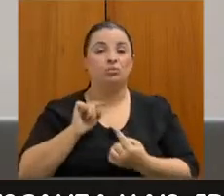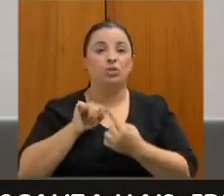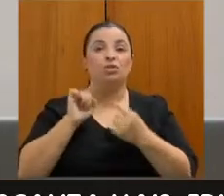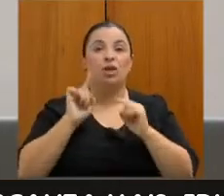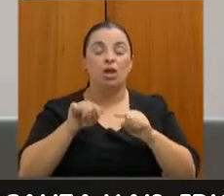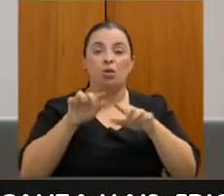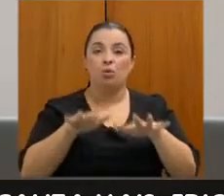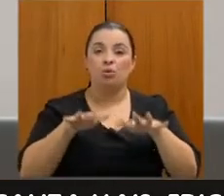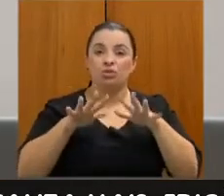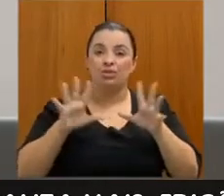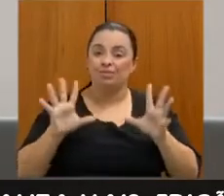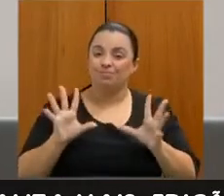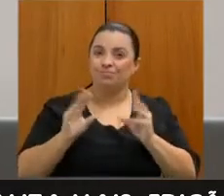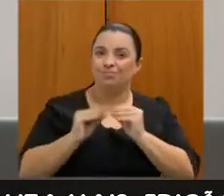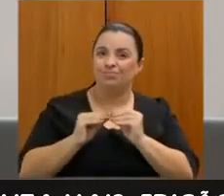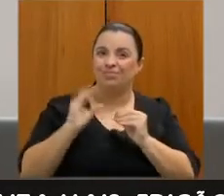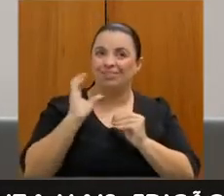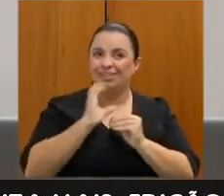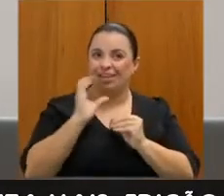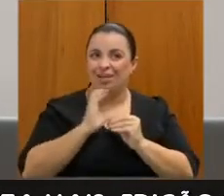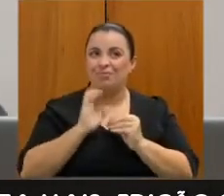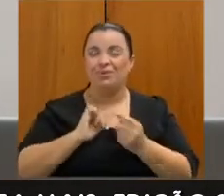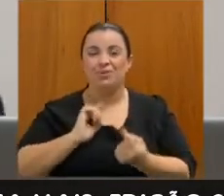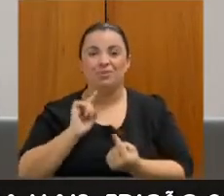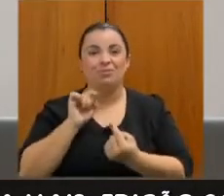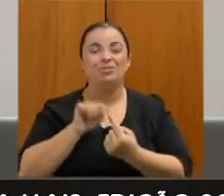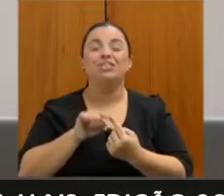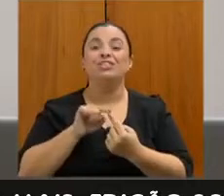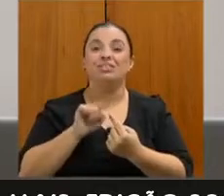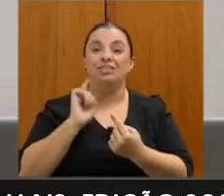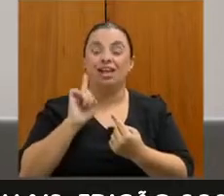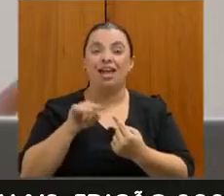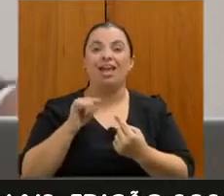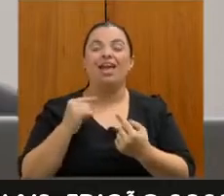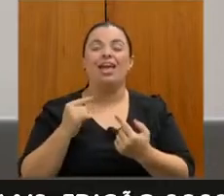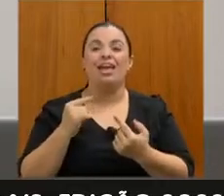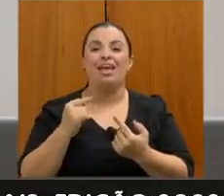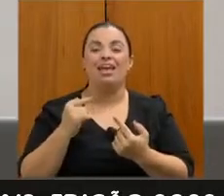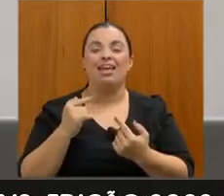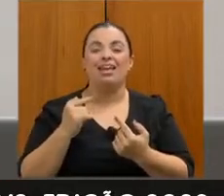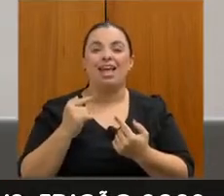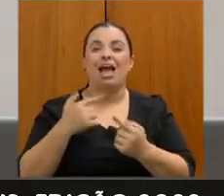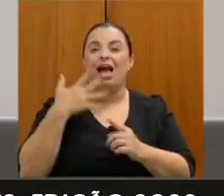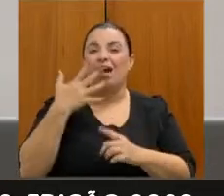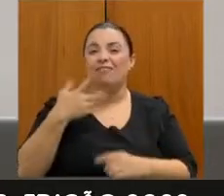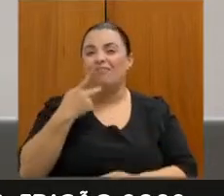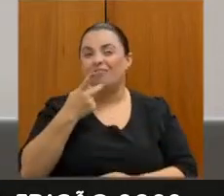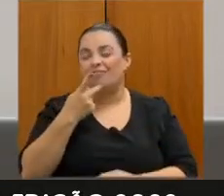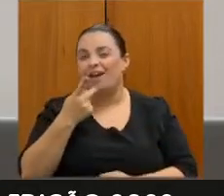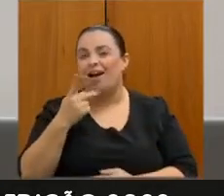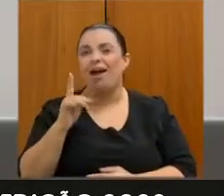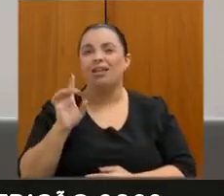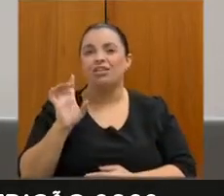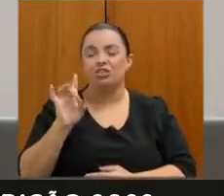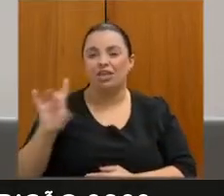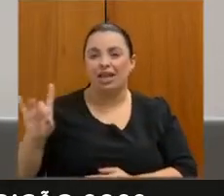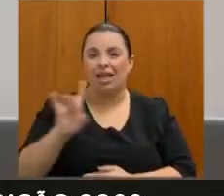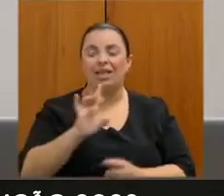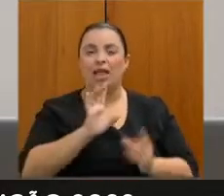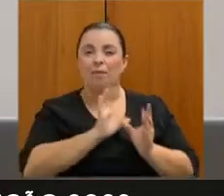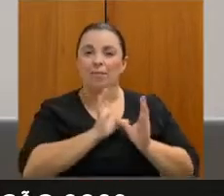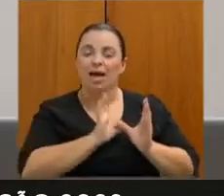sucinta e o objetivo maior é trazer mesmo a fala das APAES, da nossa